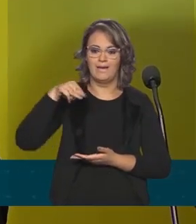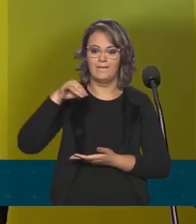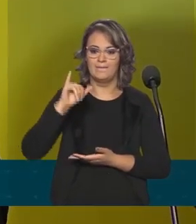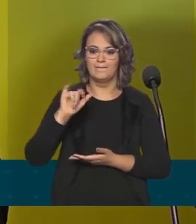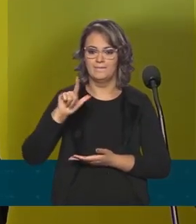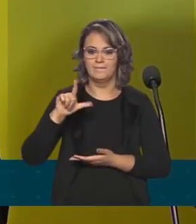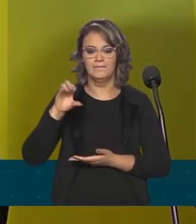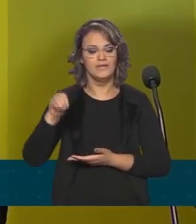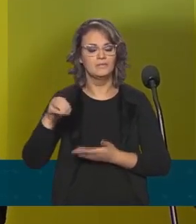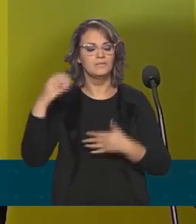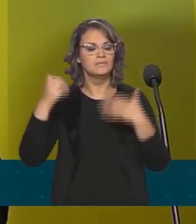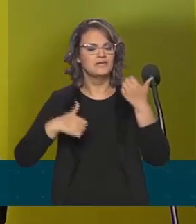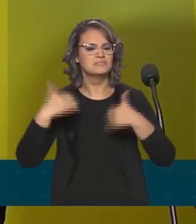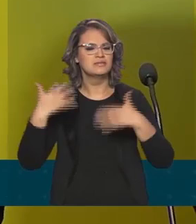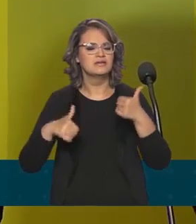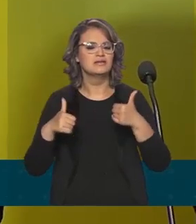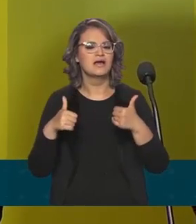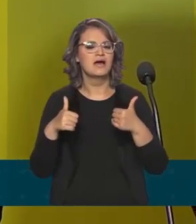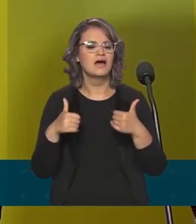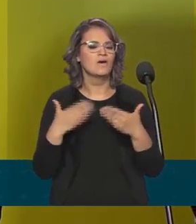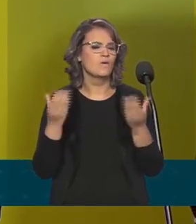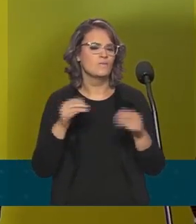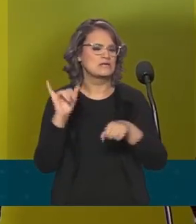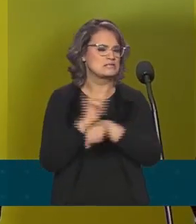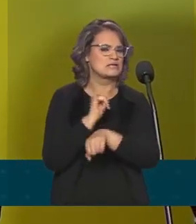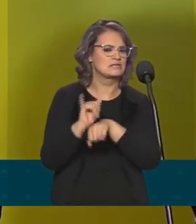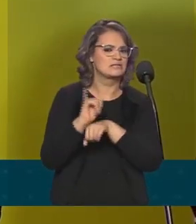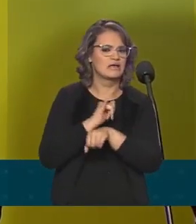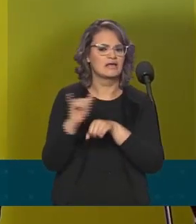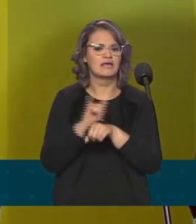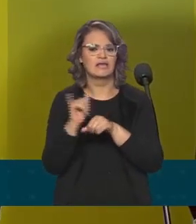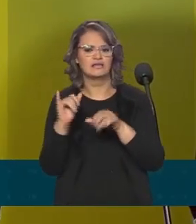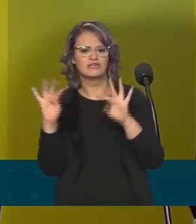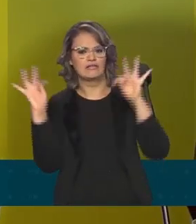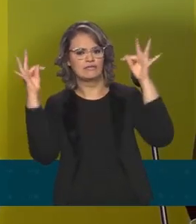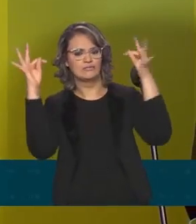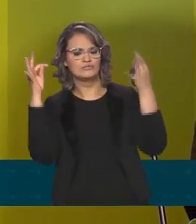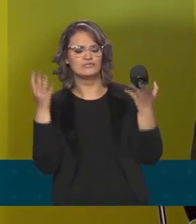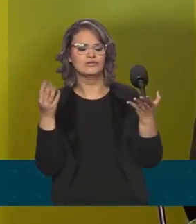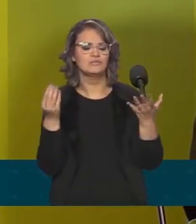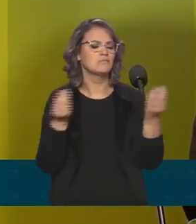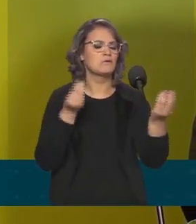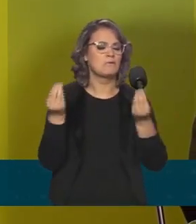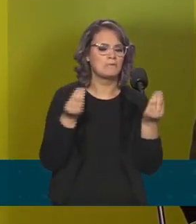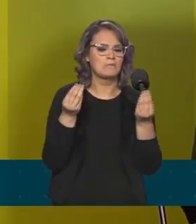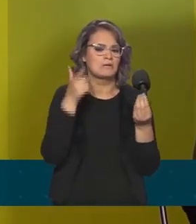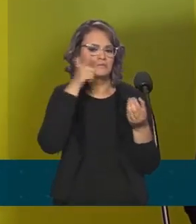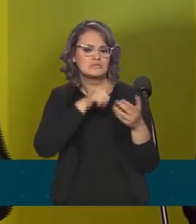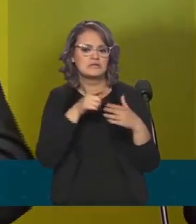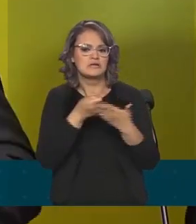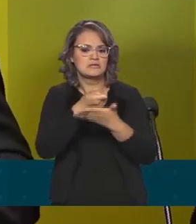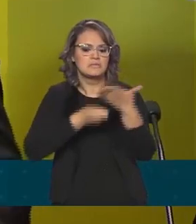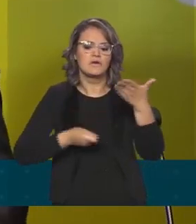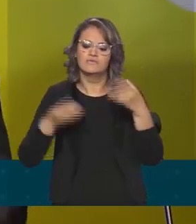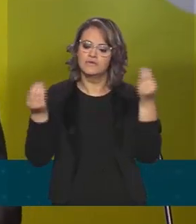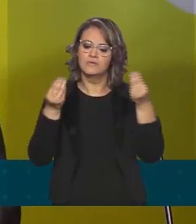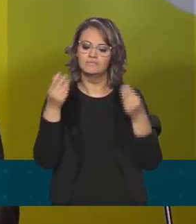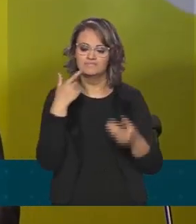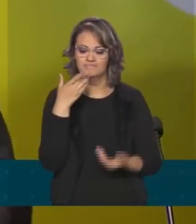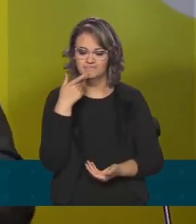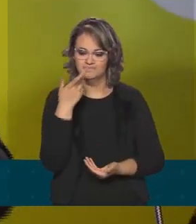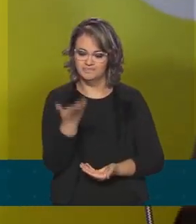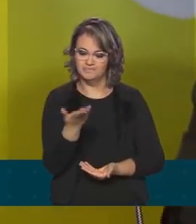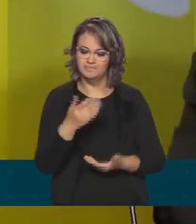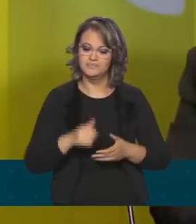sobre a logística, sobre a parte da tecnologia e do aplicação de hoje. Por favor, Camilo.